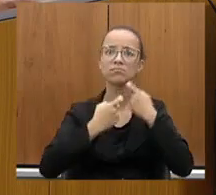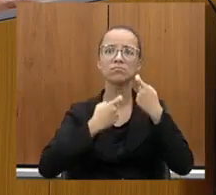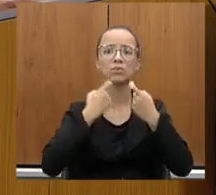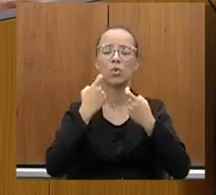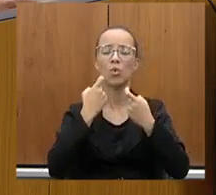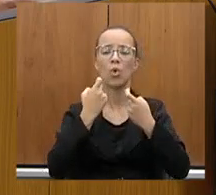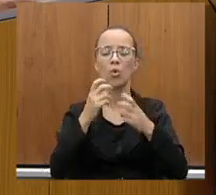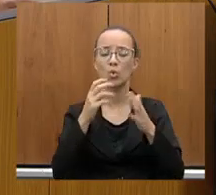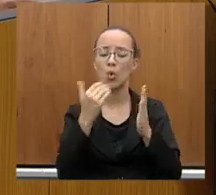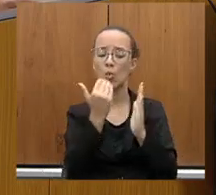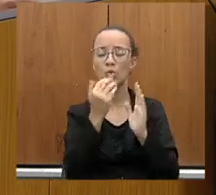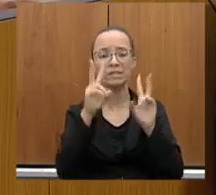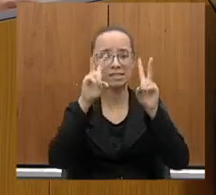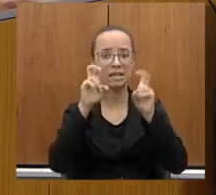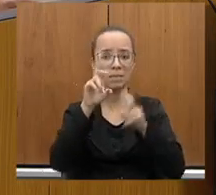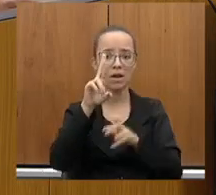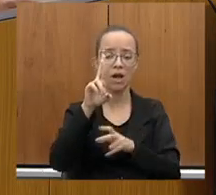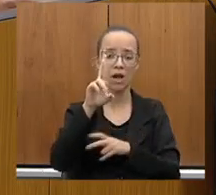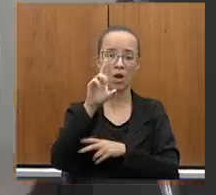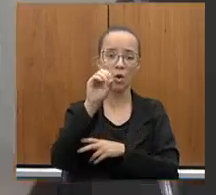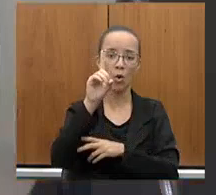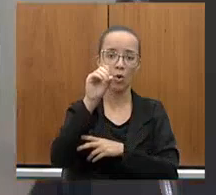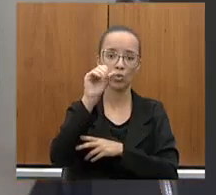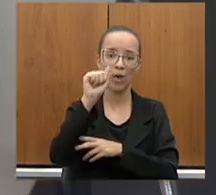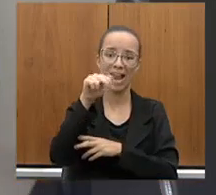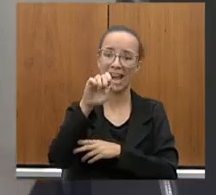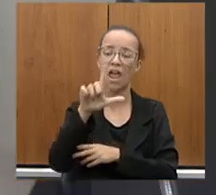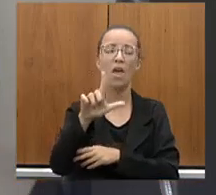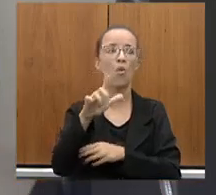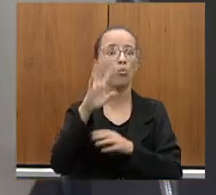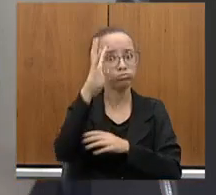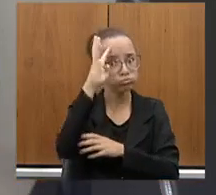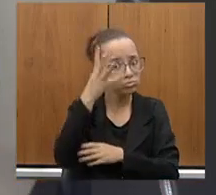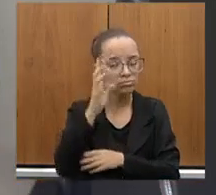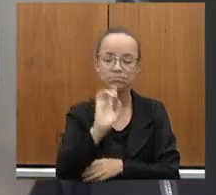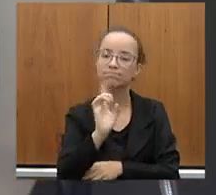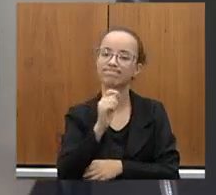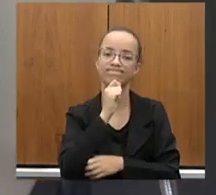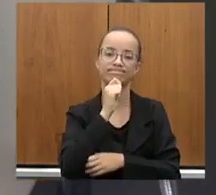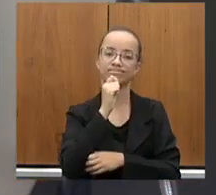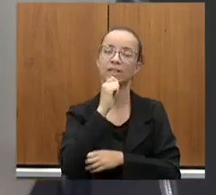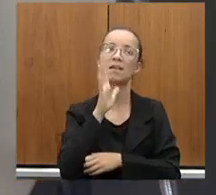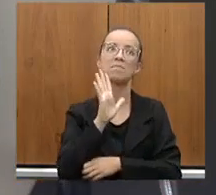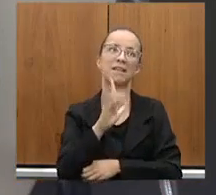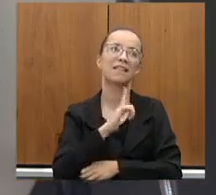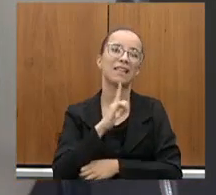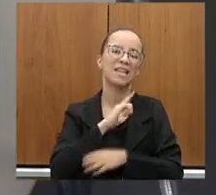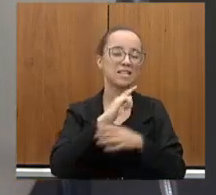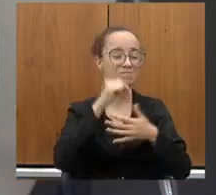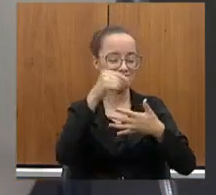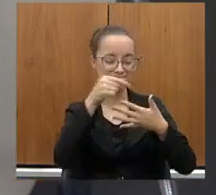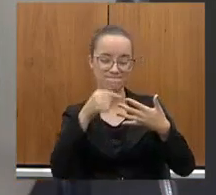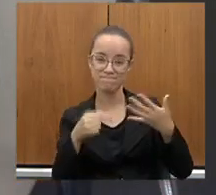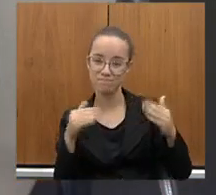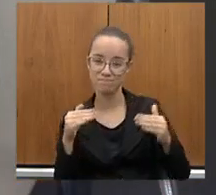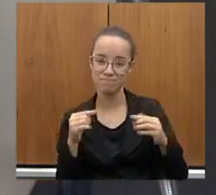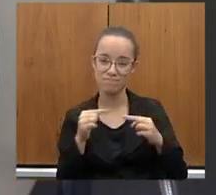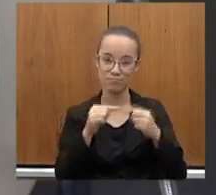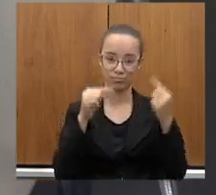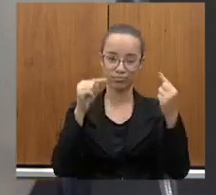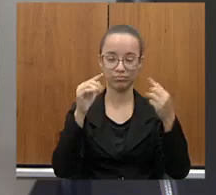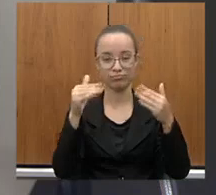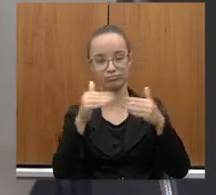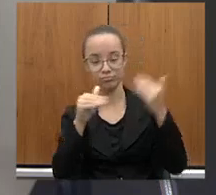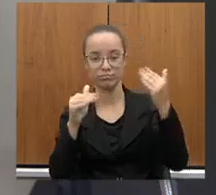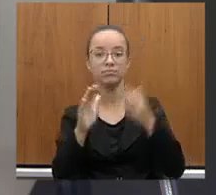rodoanel não estão pacificadas ou resolvidas, mas é um assunto de muito conflito. Eu discordo da tentativa de